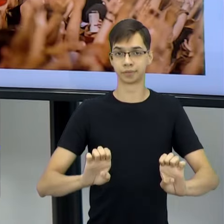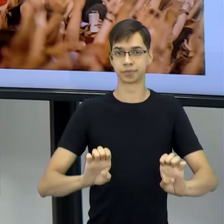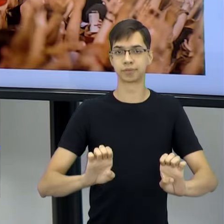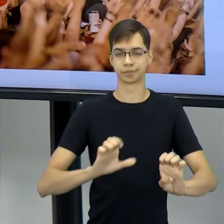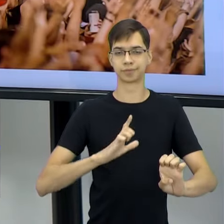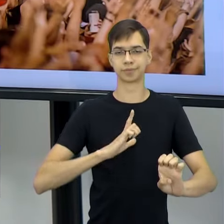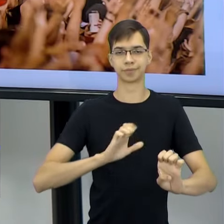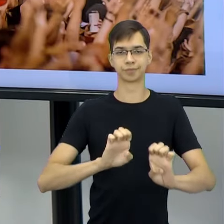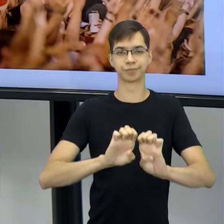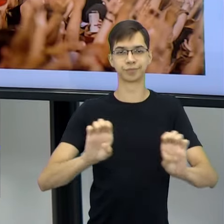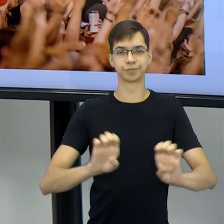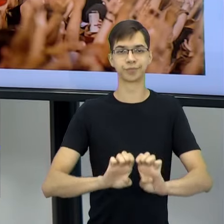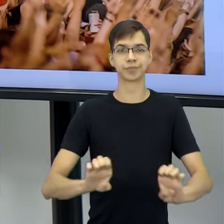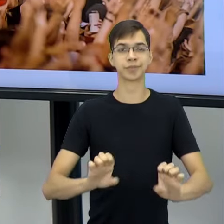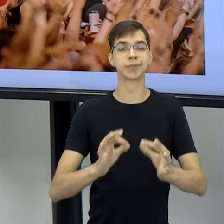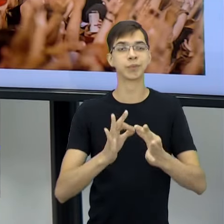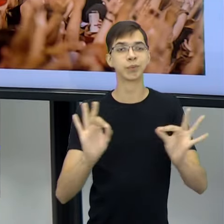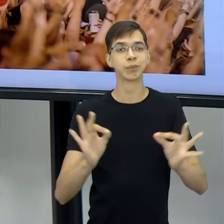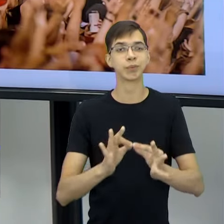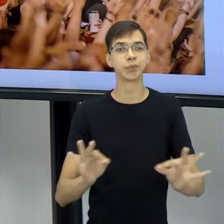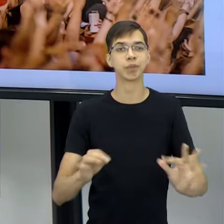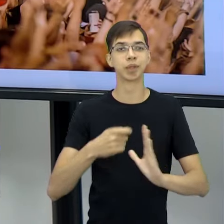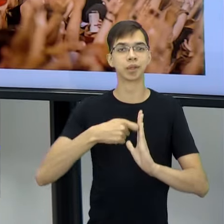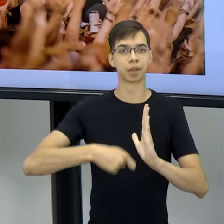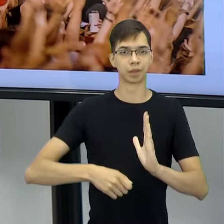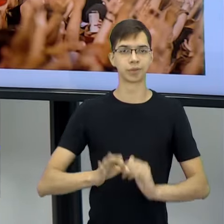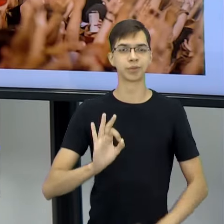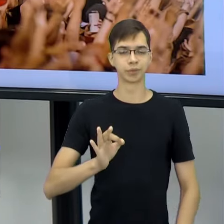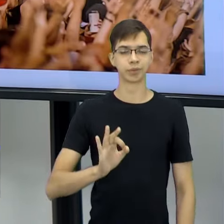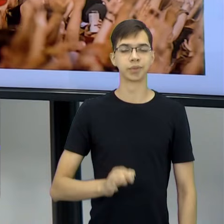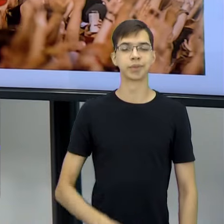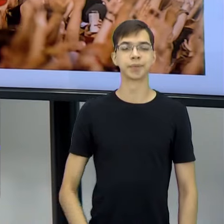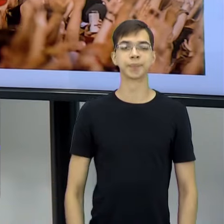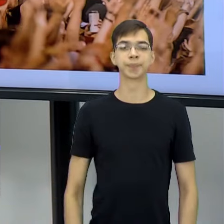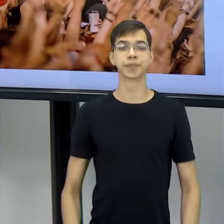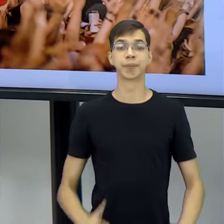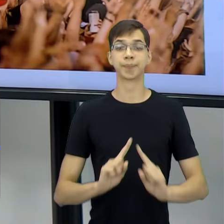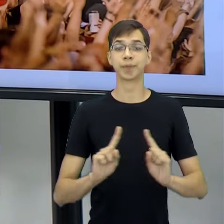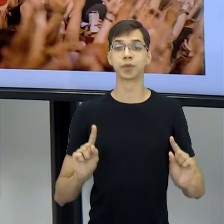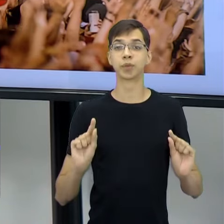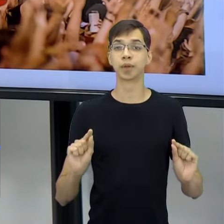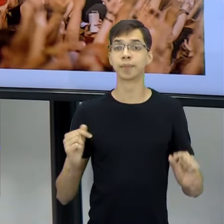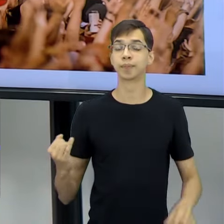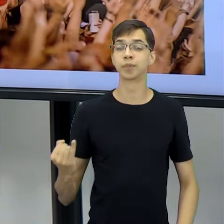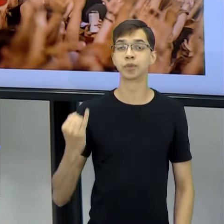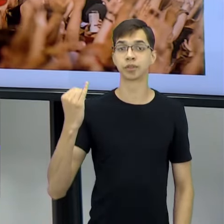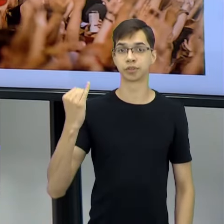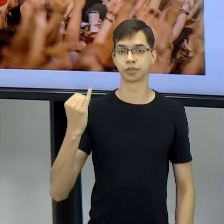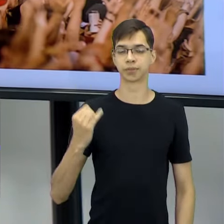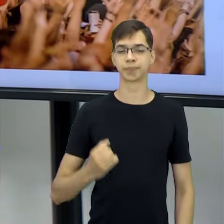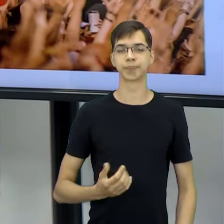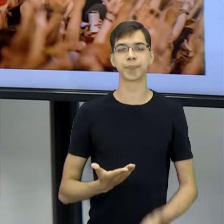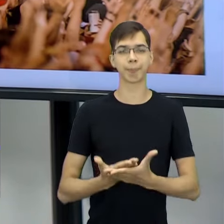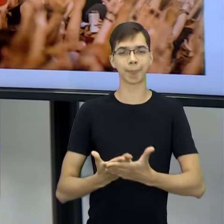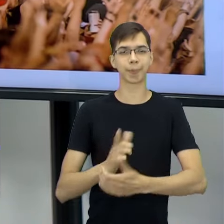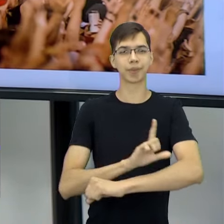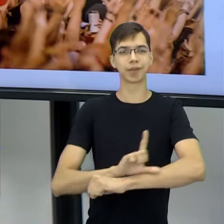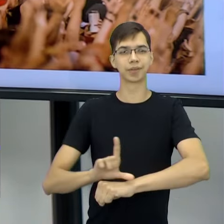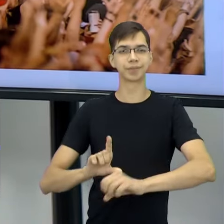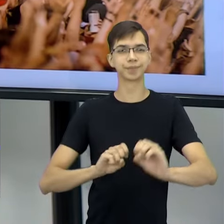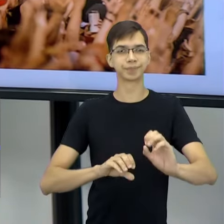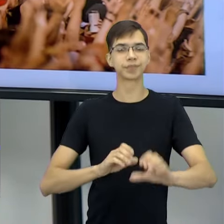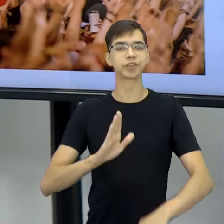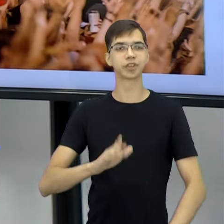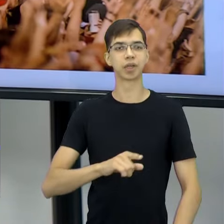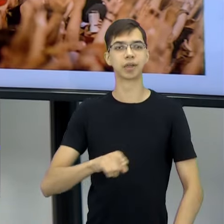claro, é inspirado na verdade, na realidade. Mas uma coisa importante que a gente leva até das aulas de literatura que vocês tiveram no passado, né? Na formação